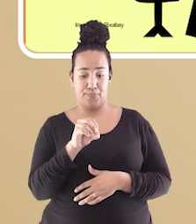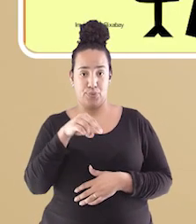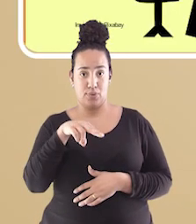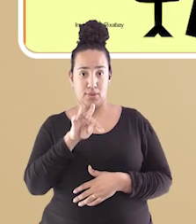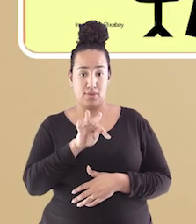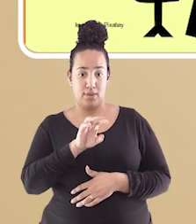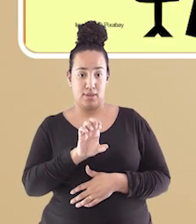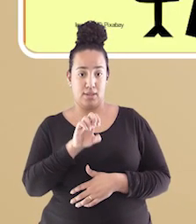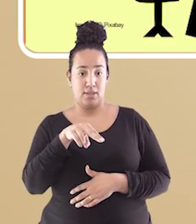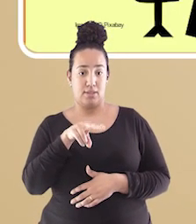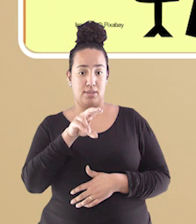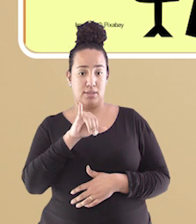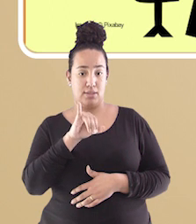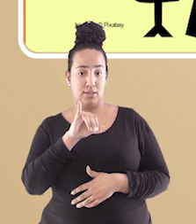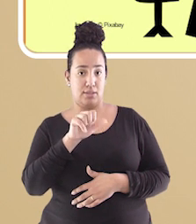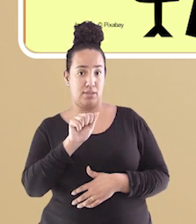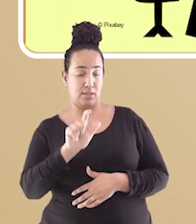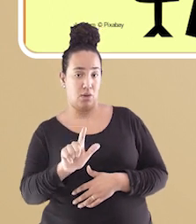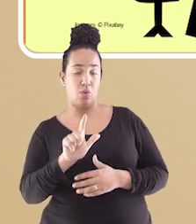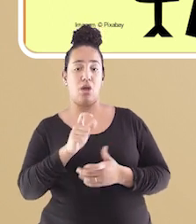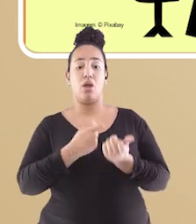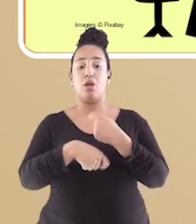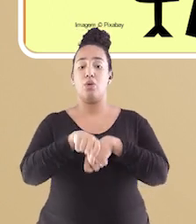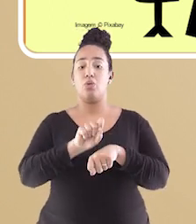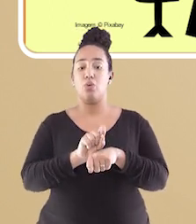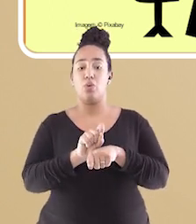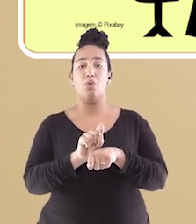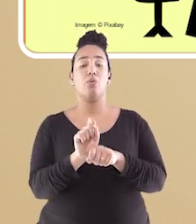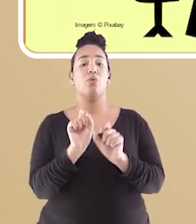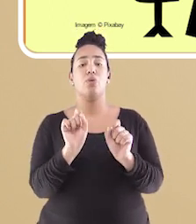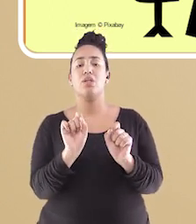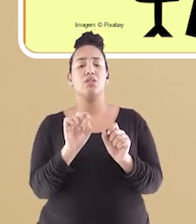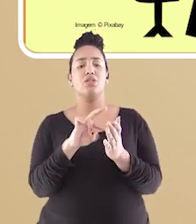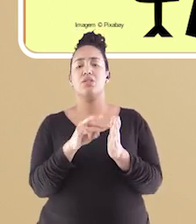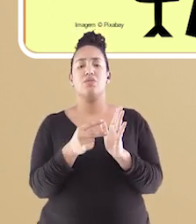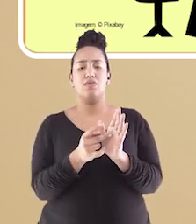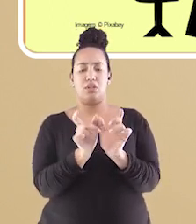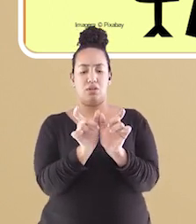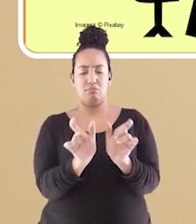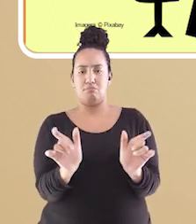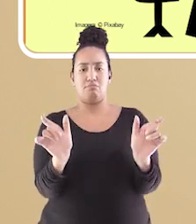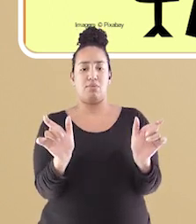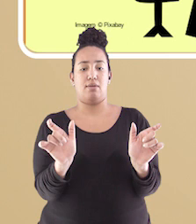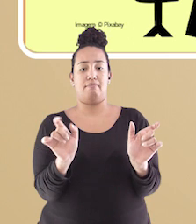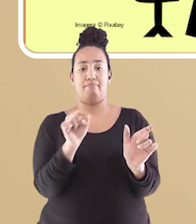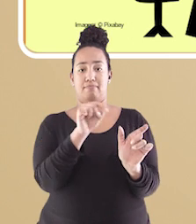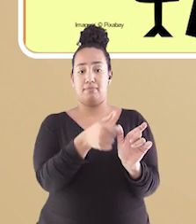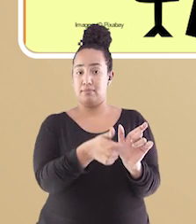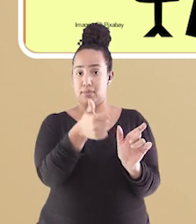econômico, temos que primeiro entender compreender essas duas palavras de maneira separada.